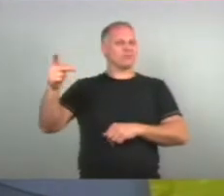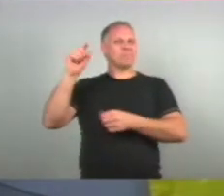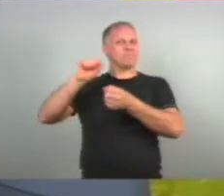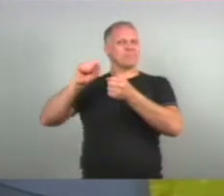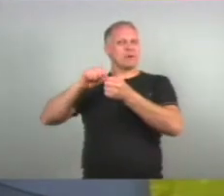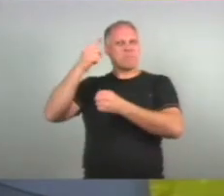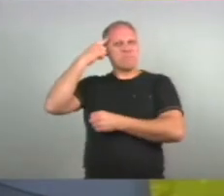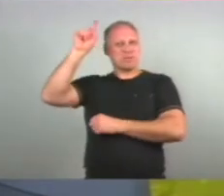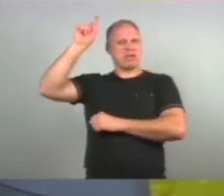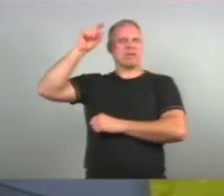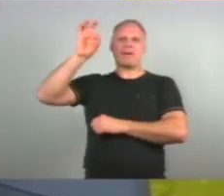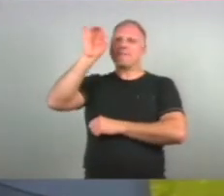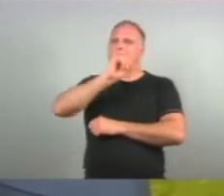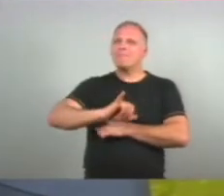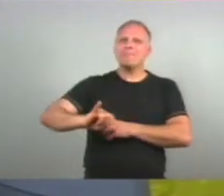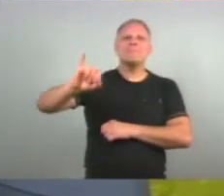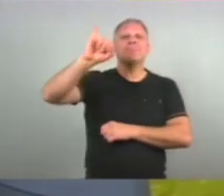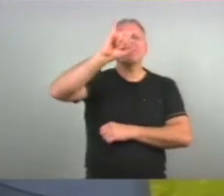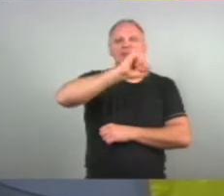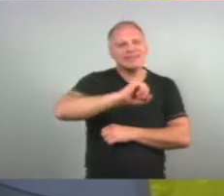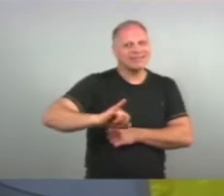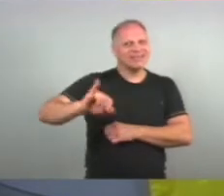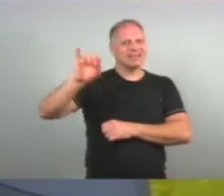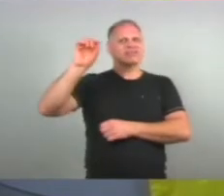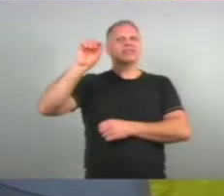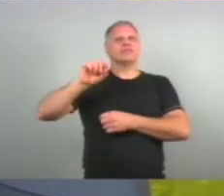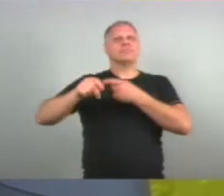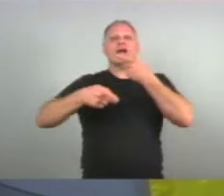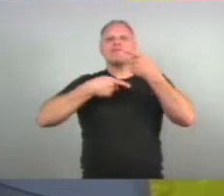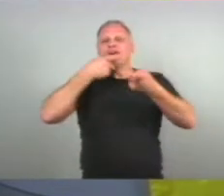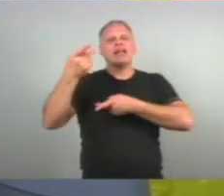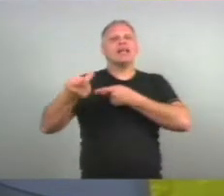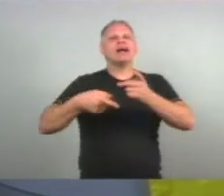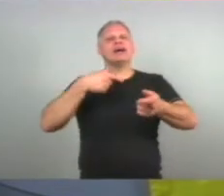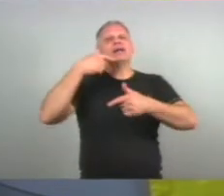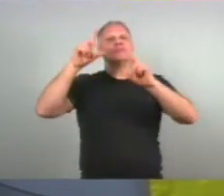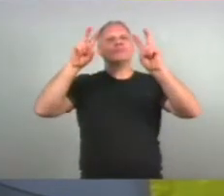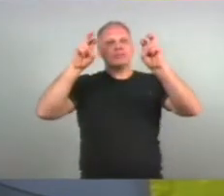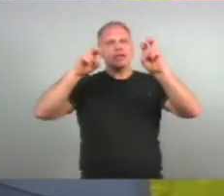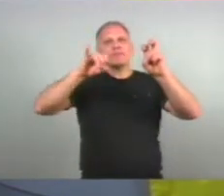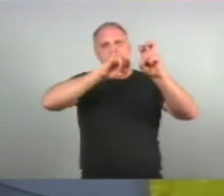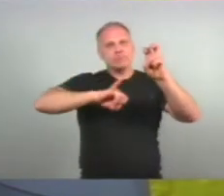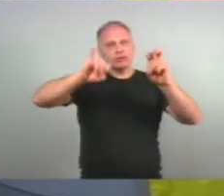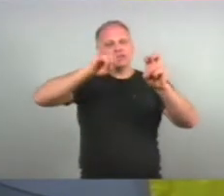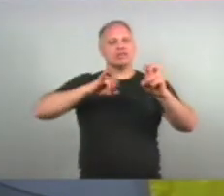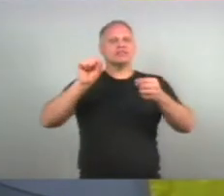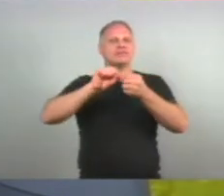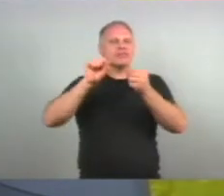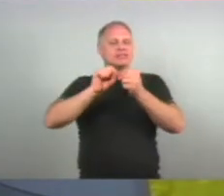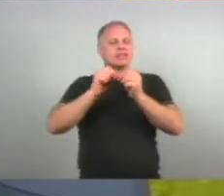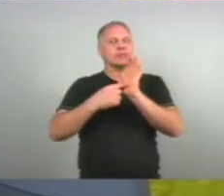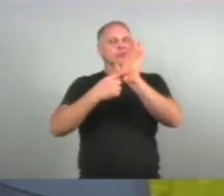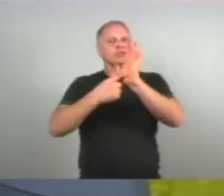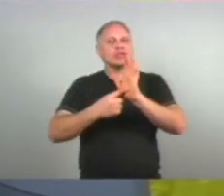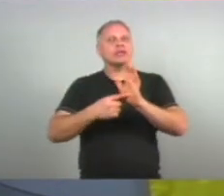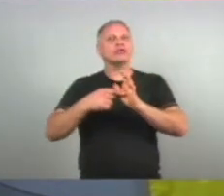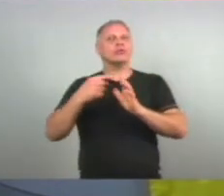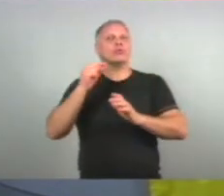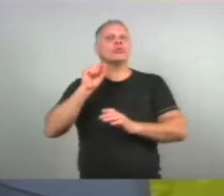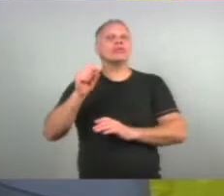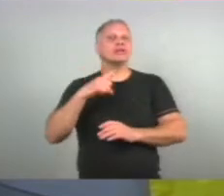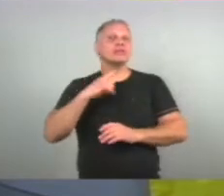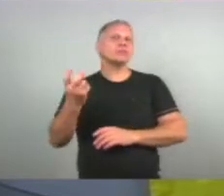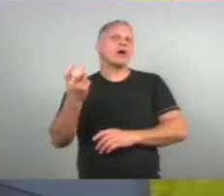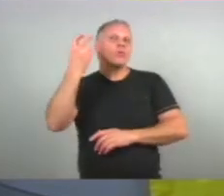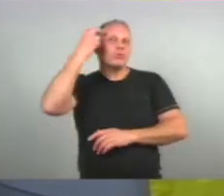Uma reflexão Muito boa E de uma forma Bastante criativa Trazendo à luz Uma questão cultural Que a gente tem Na